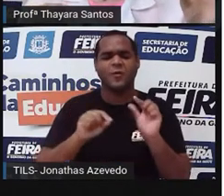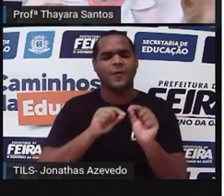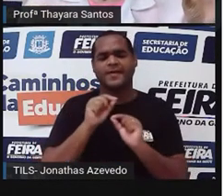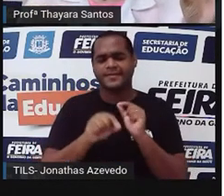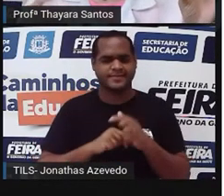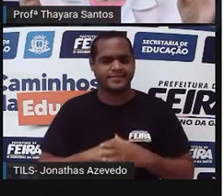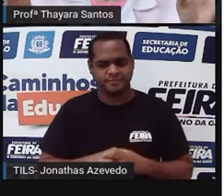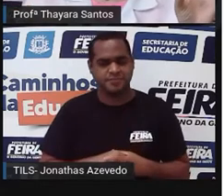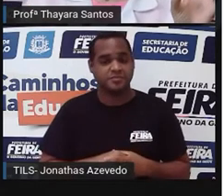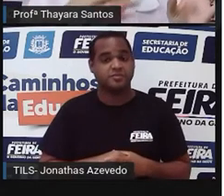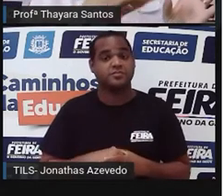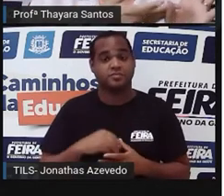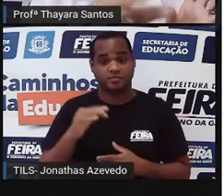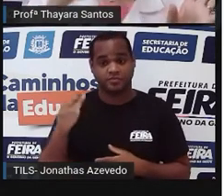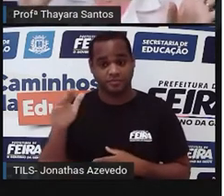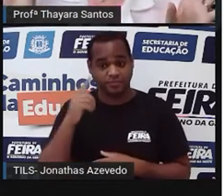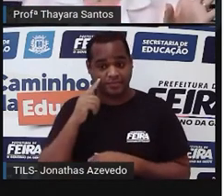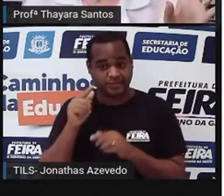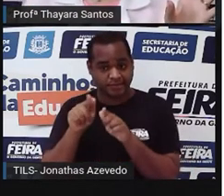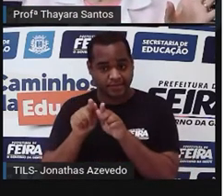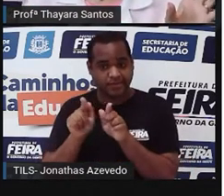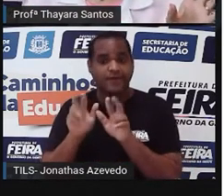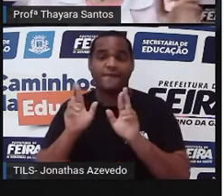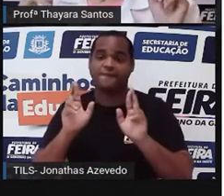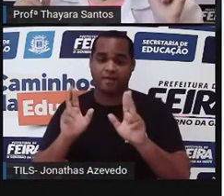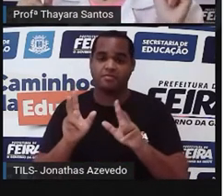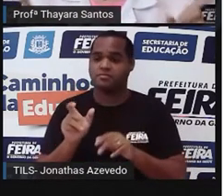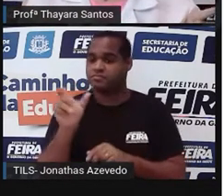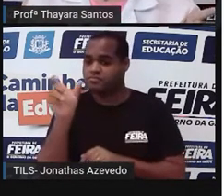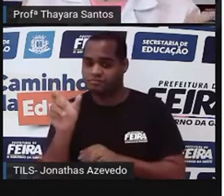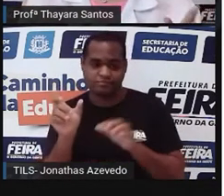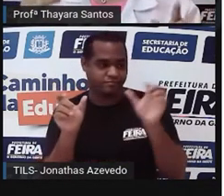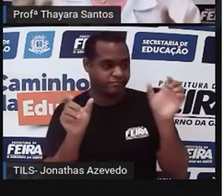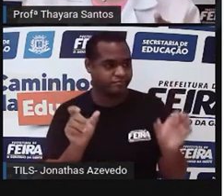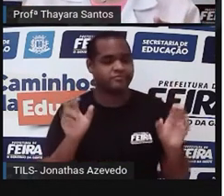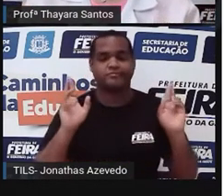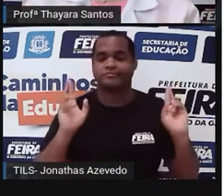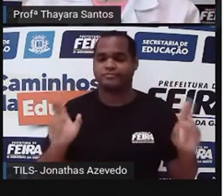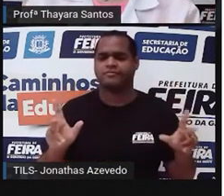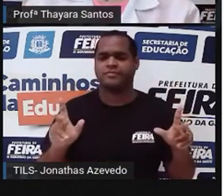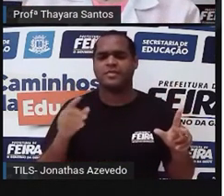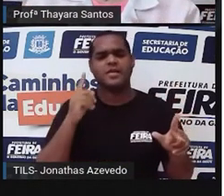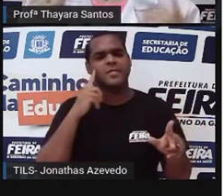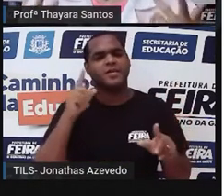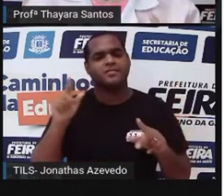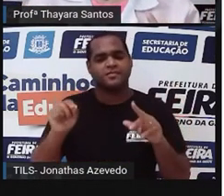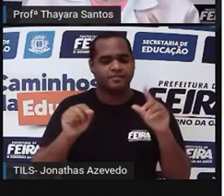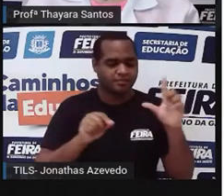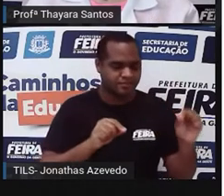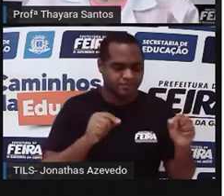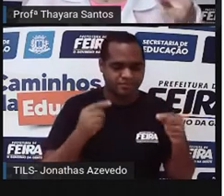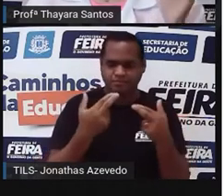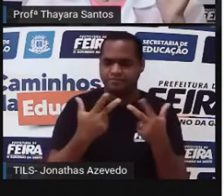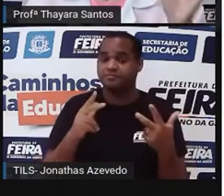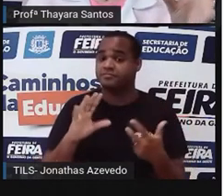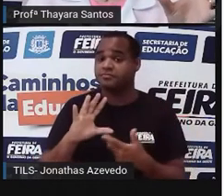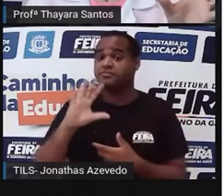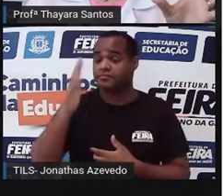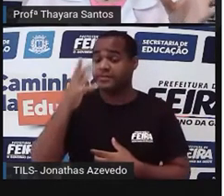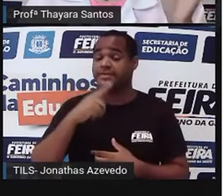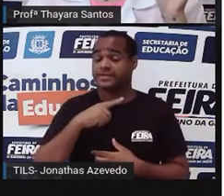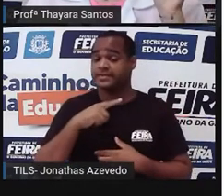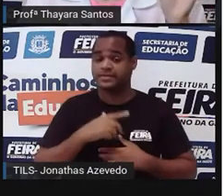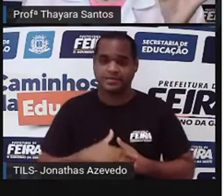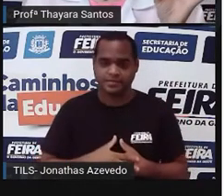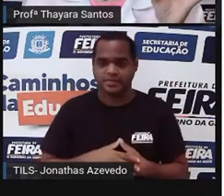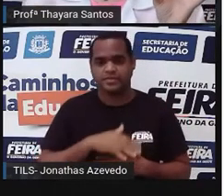gênero acaba apresentando características diferentes do outro. Isso também tem a ver com a seleção sexual. Porque o que é que acontece? Muitas